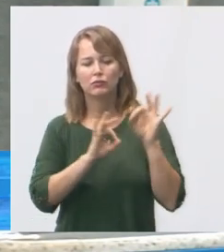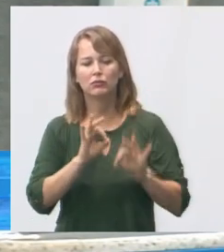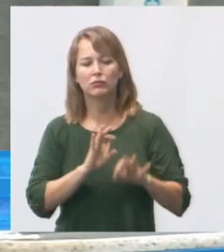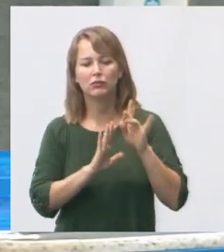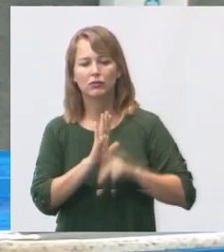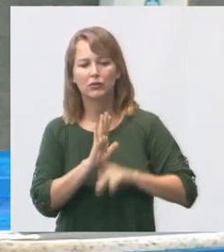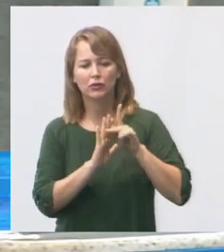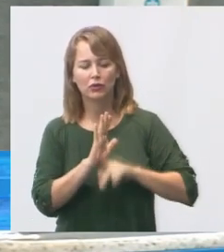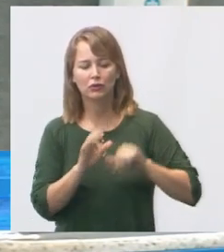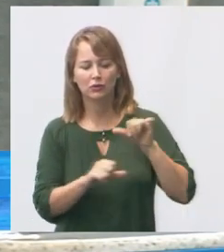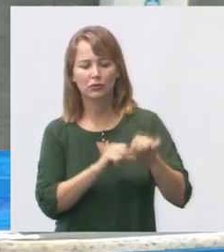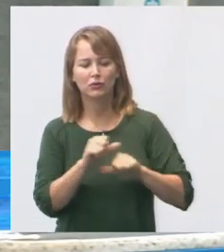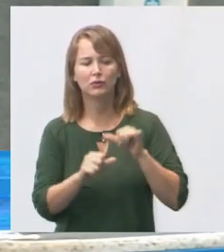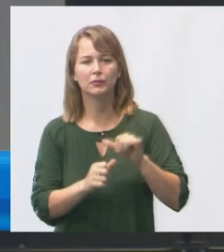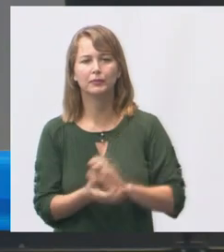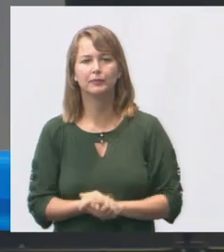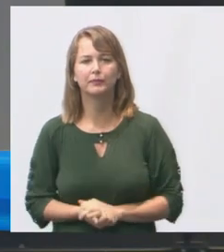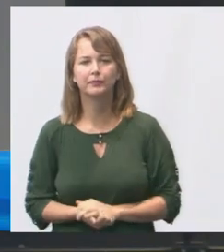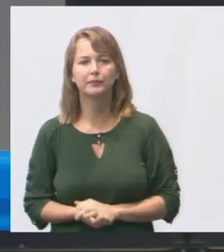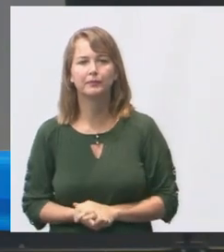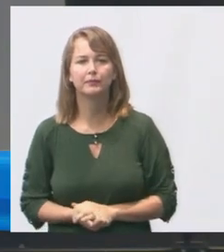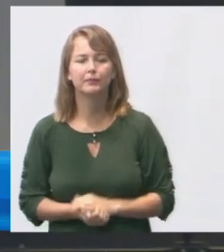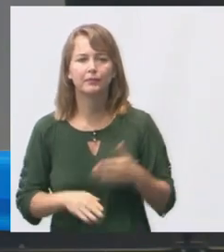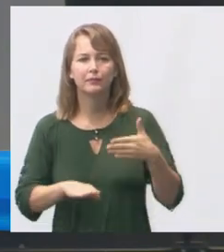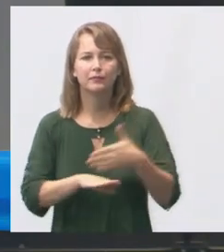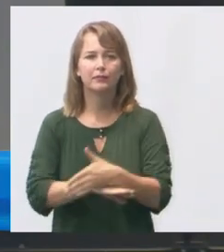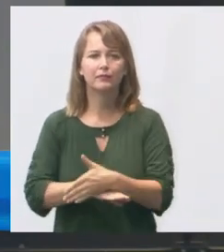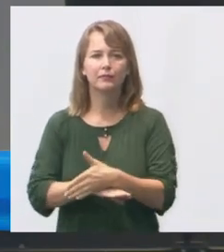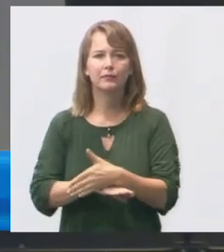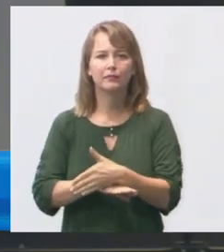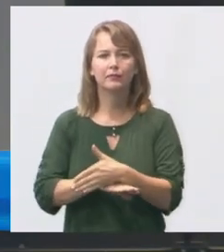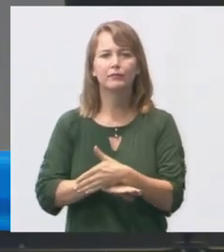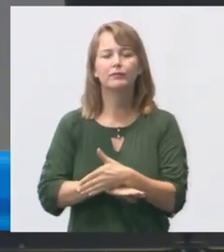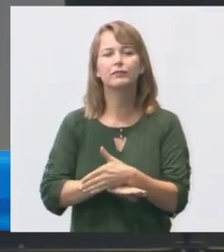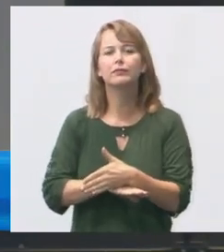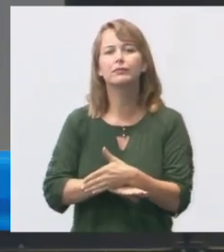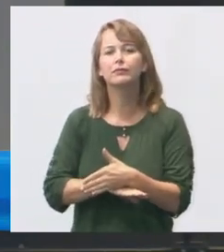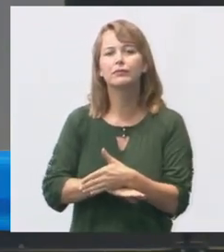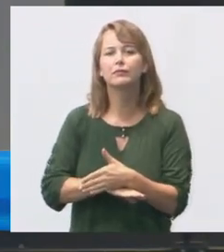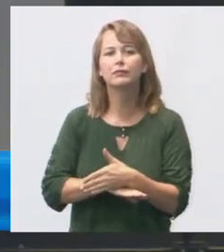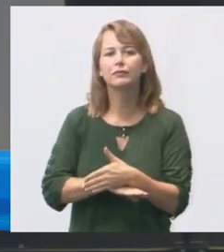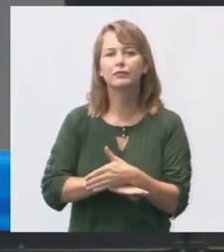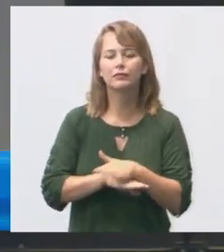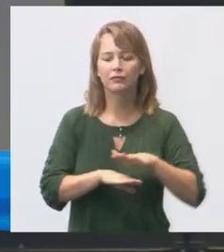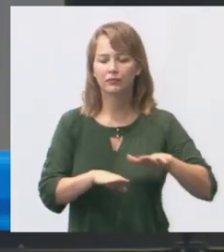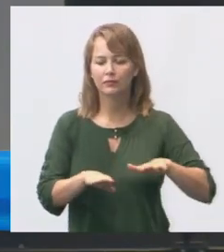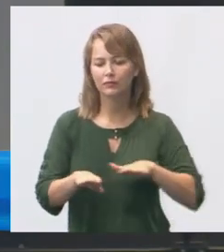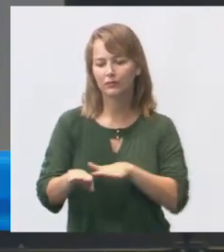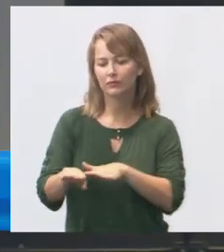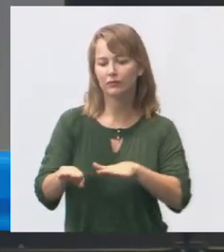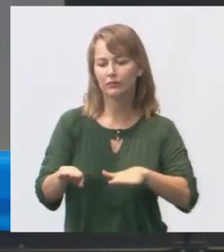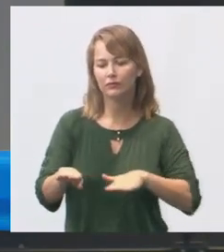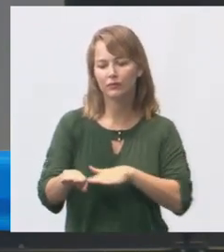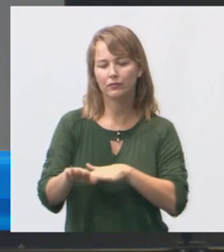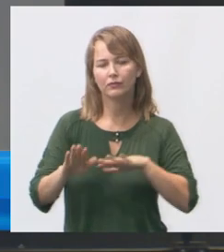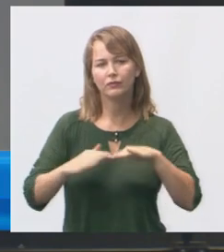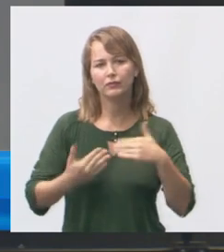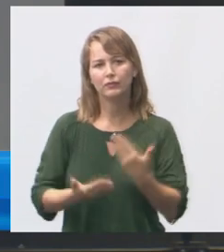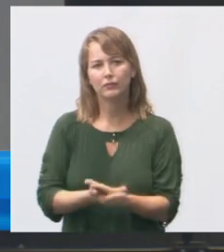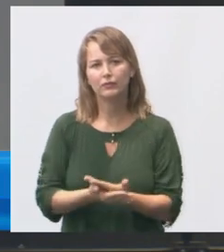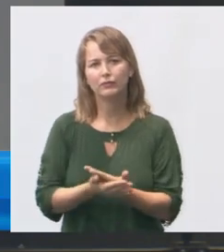com as alterações então aqui a entrada do estacionamento da escola